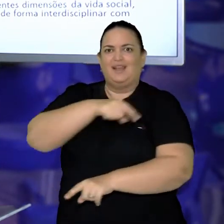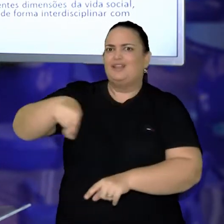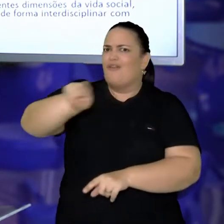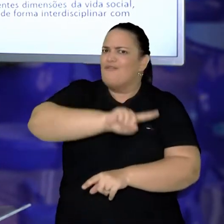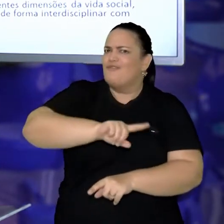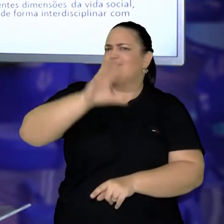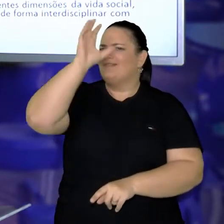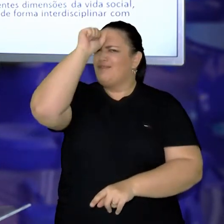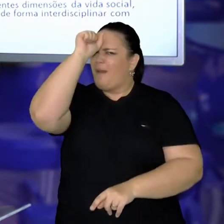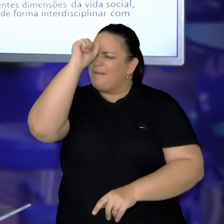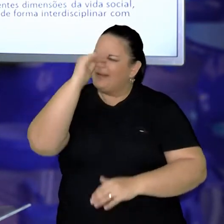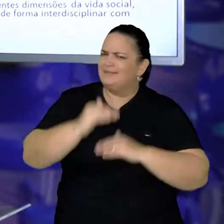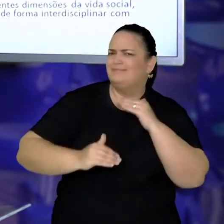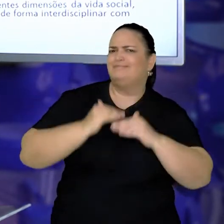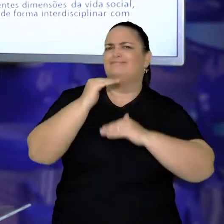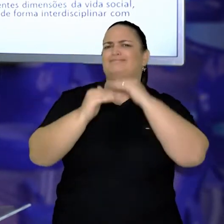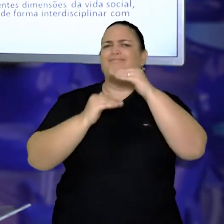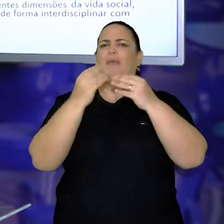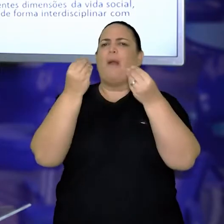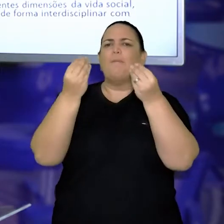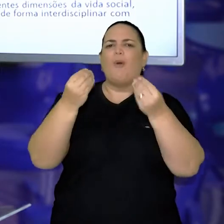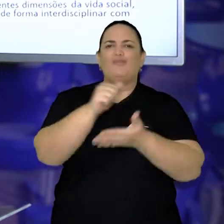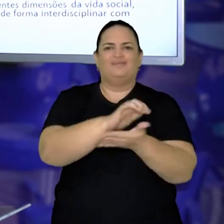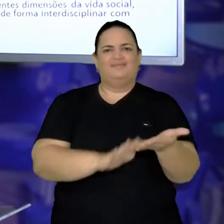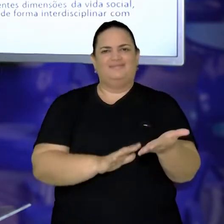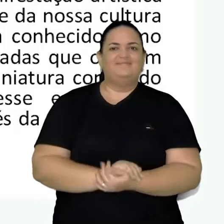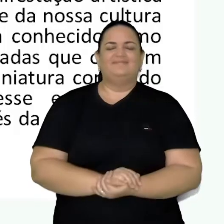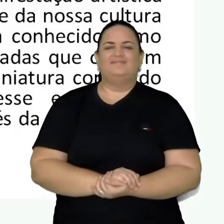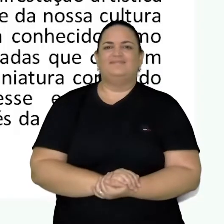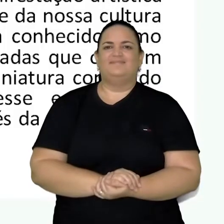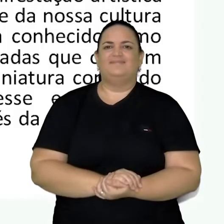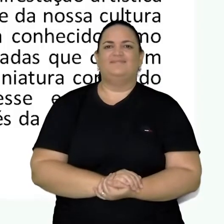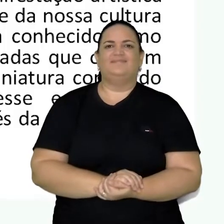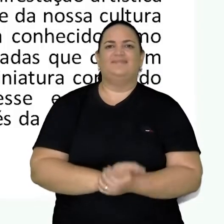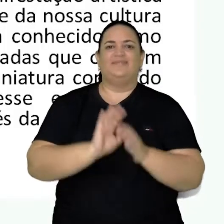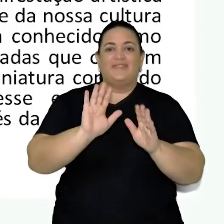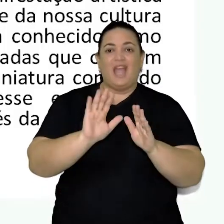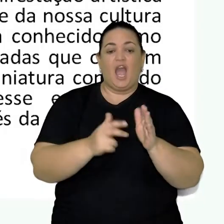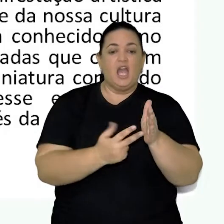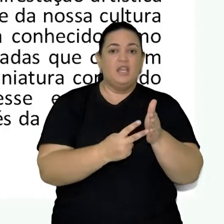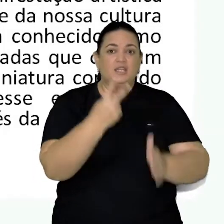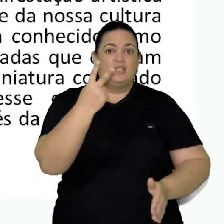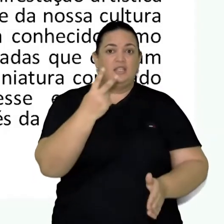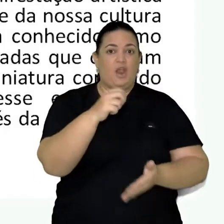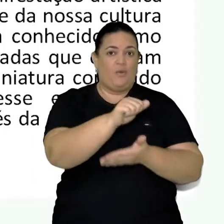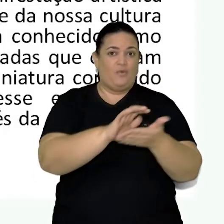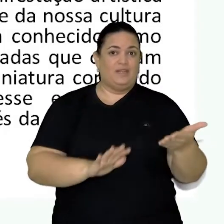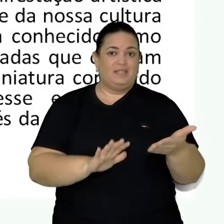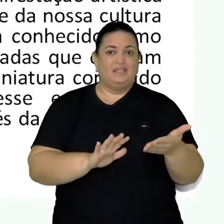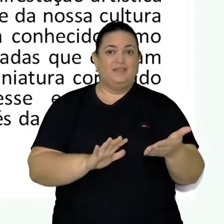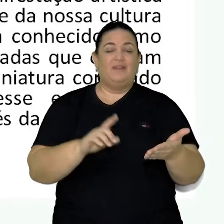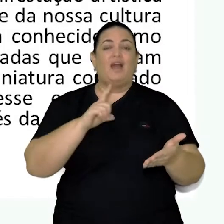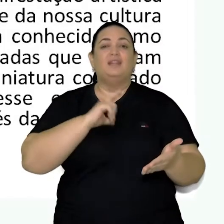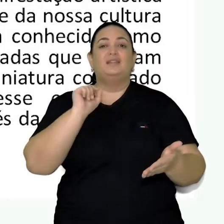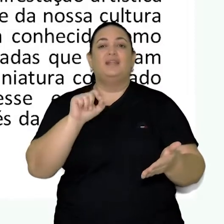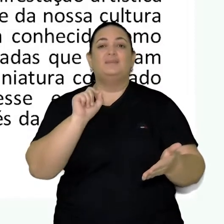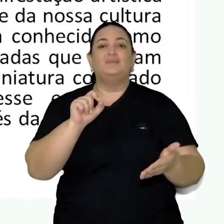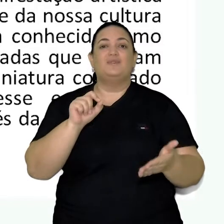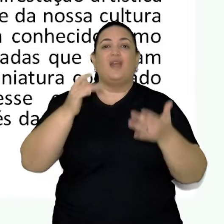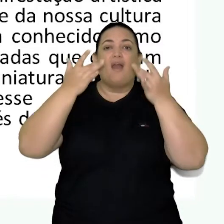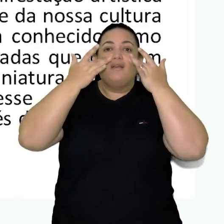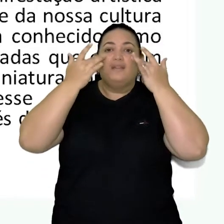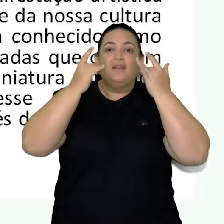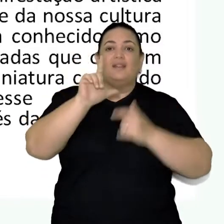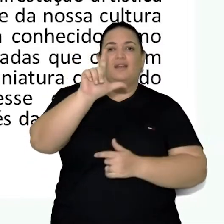muito desenvolvendo essas atividades. Tá ok? Na segunda atividade, nós vamos ver o Teatro